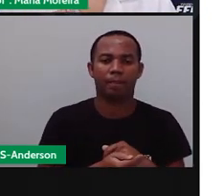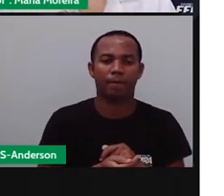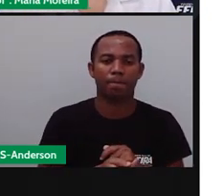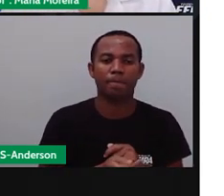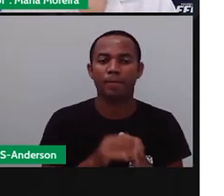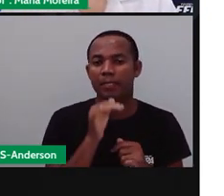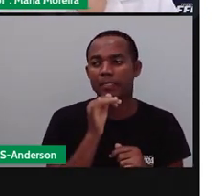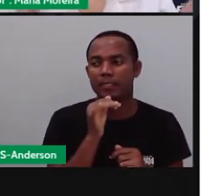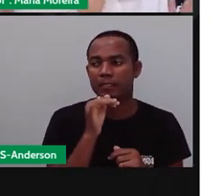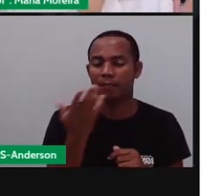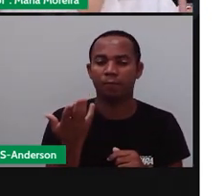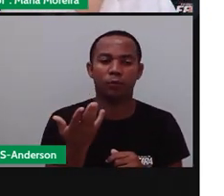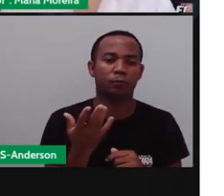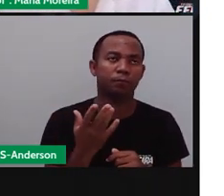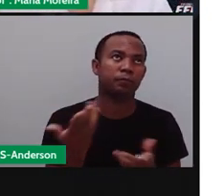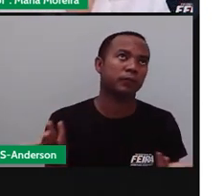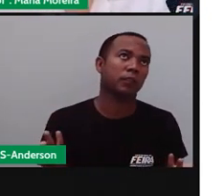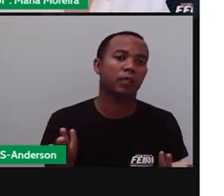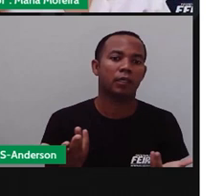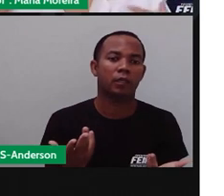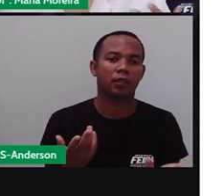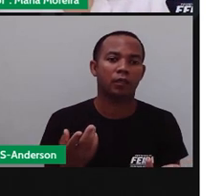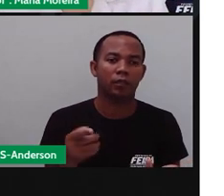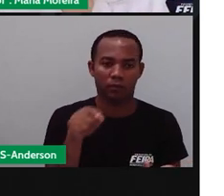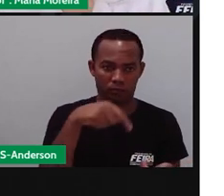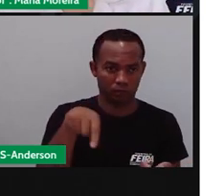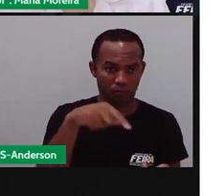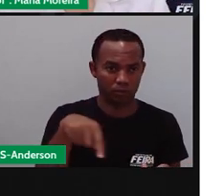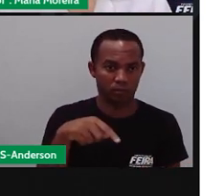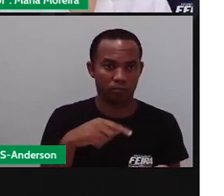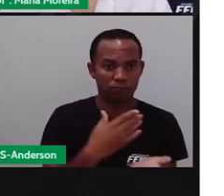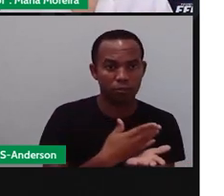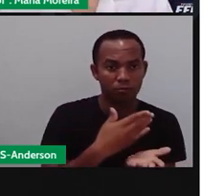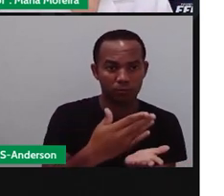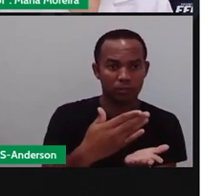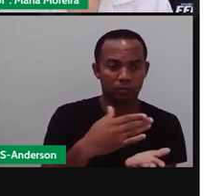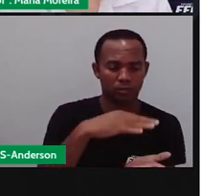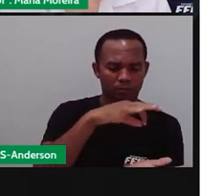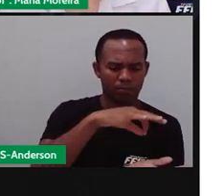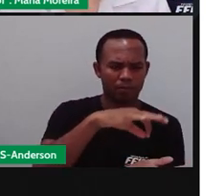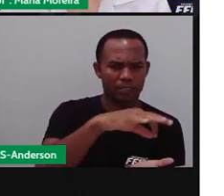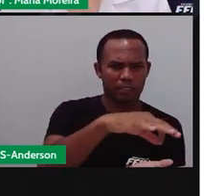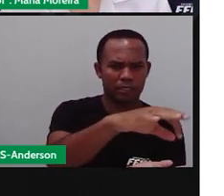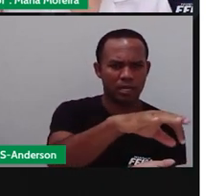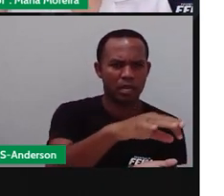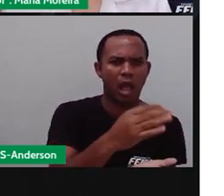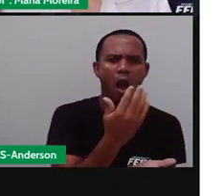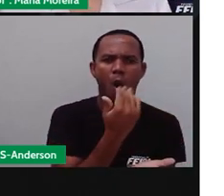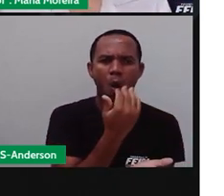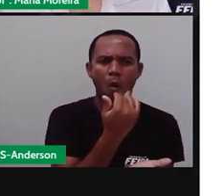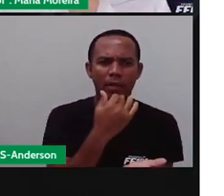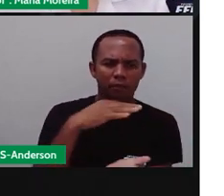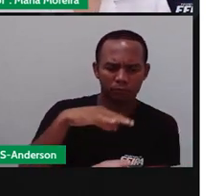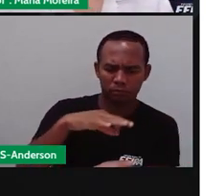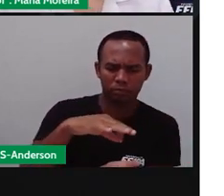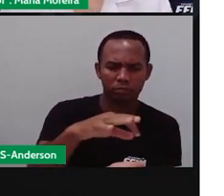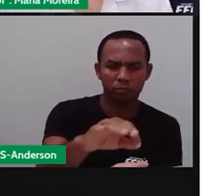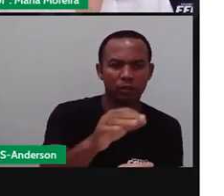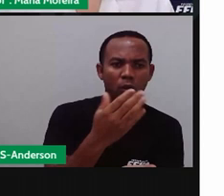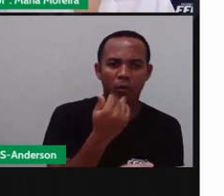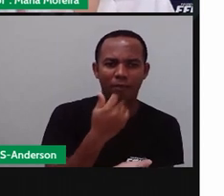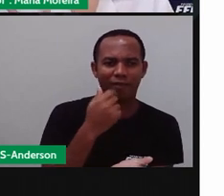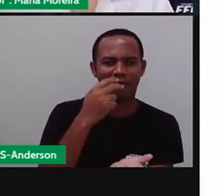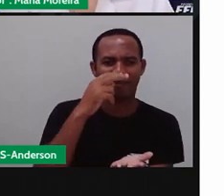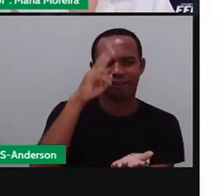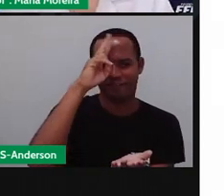O que é que acontece? O homem, ele começou a plantar, né, para poder o quê? Se alimentar. Lembra lá do Rio Nilo? Pois é.